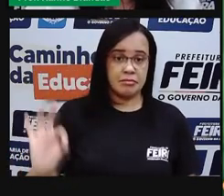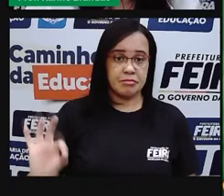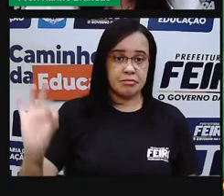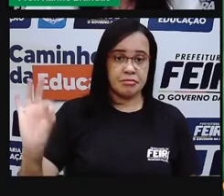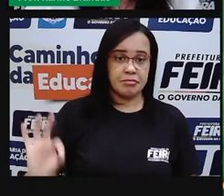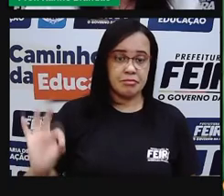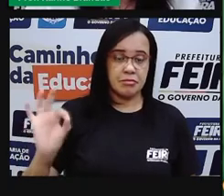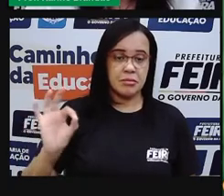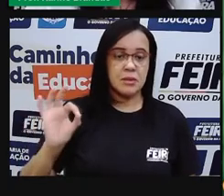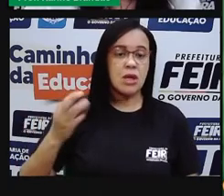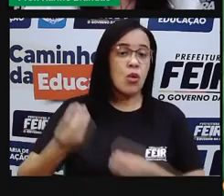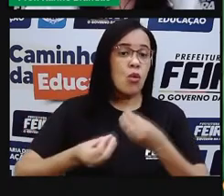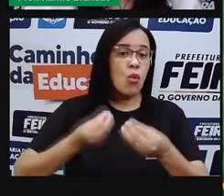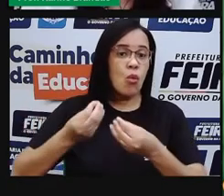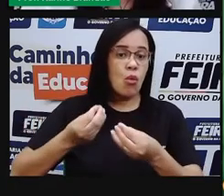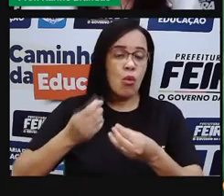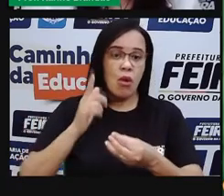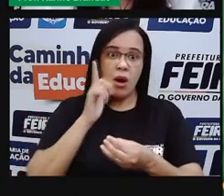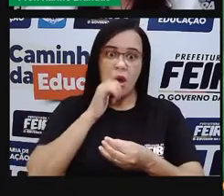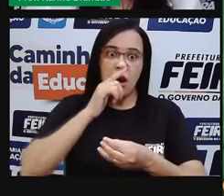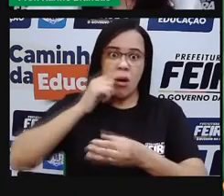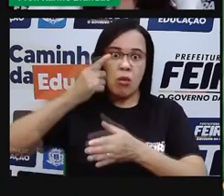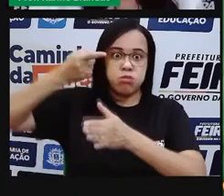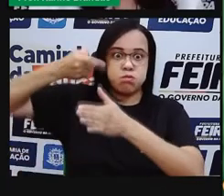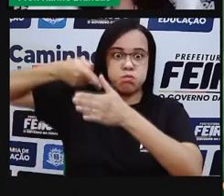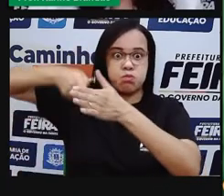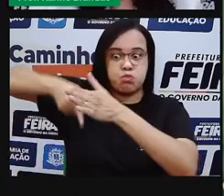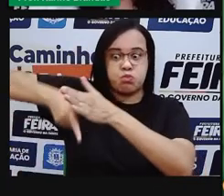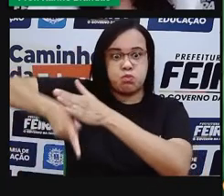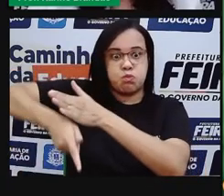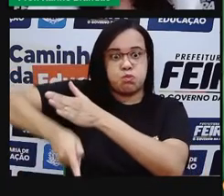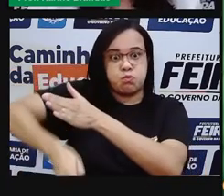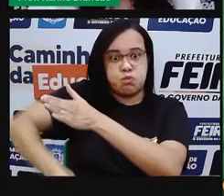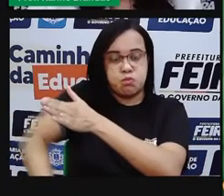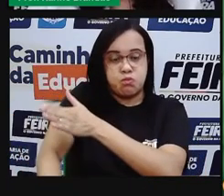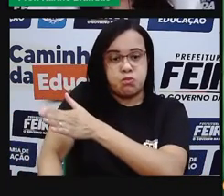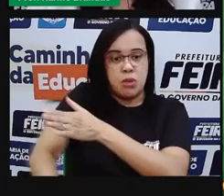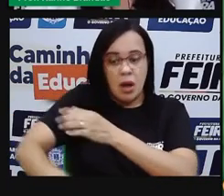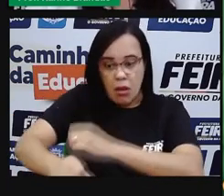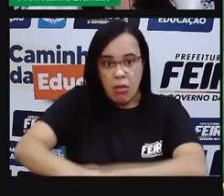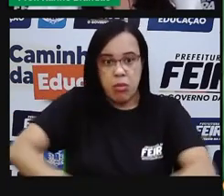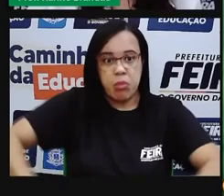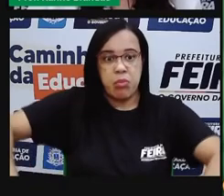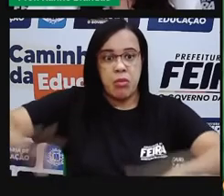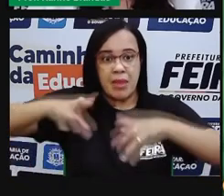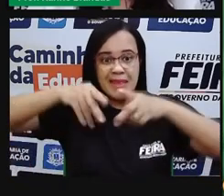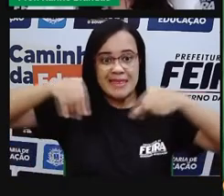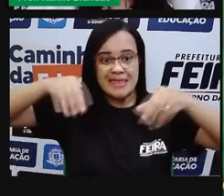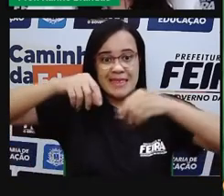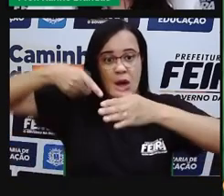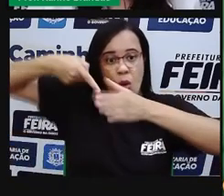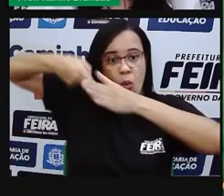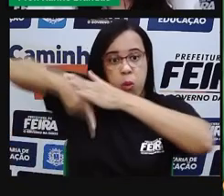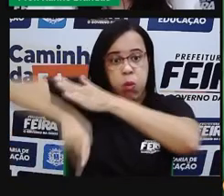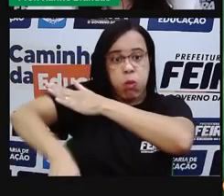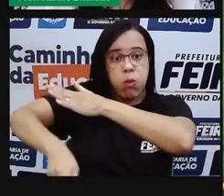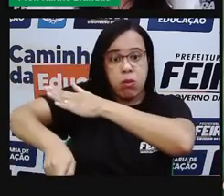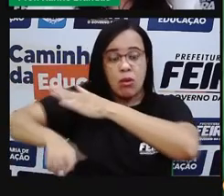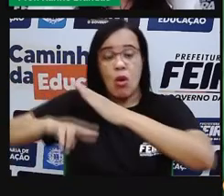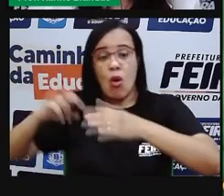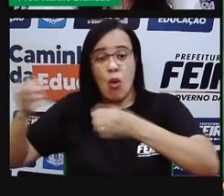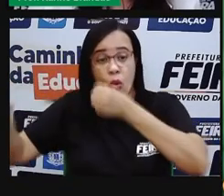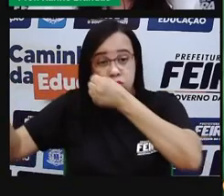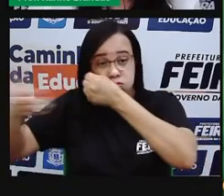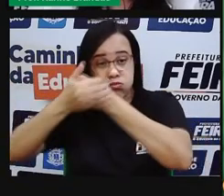subterrânea. Ou seja, está embaixo do nosso solo, né? Ela vai ser uma água que a gente chama,